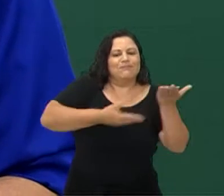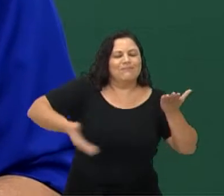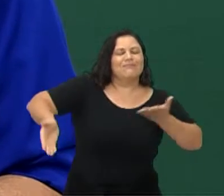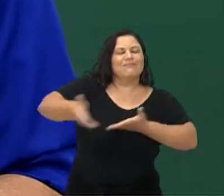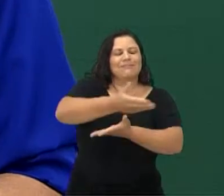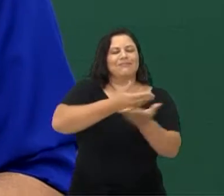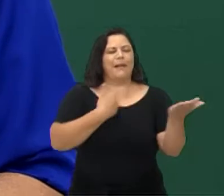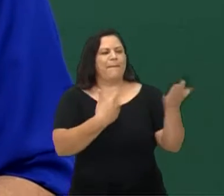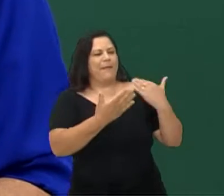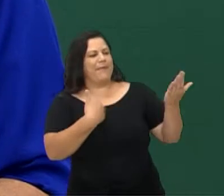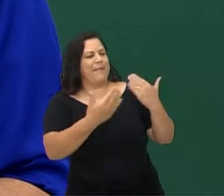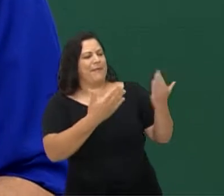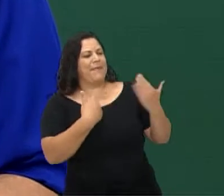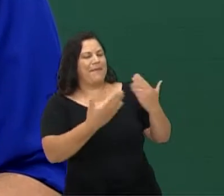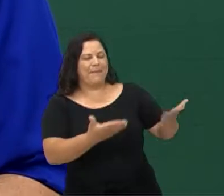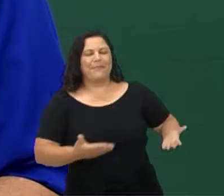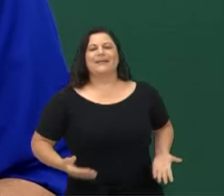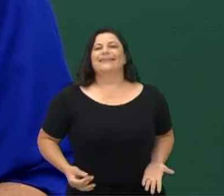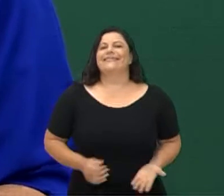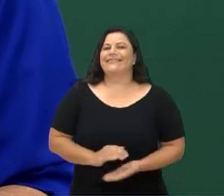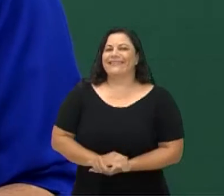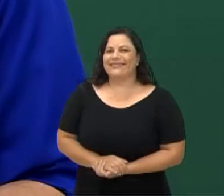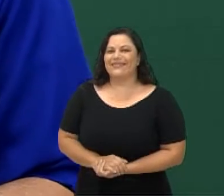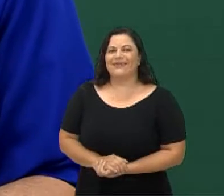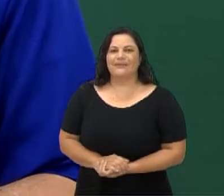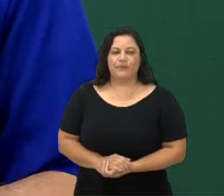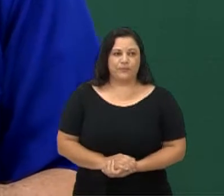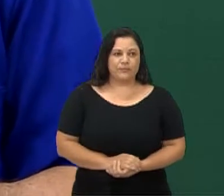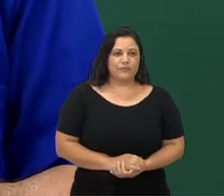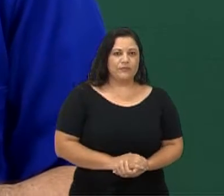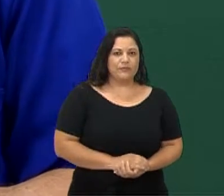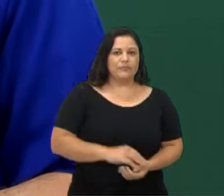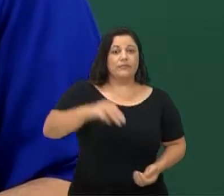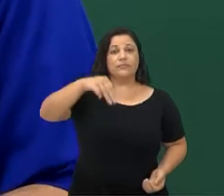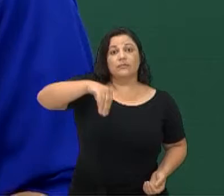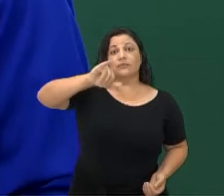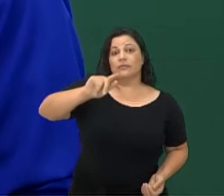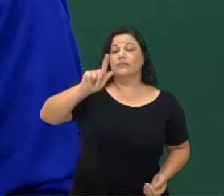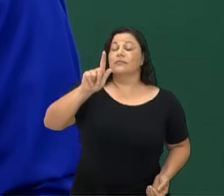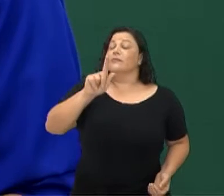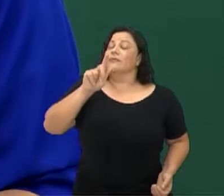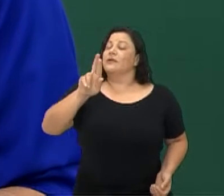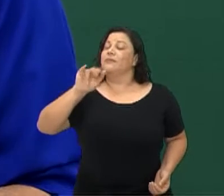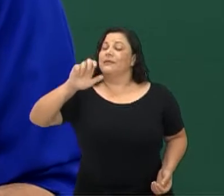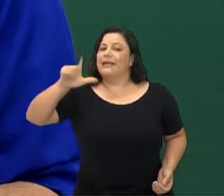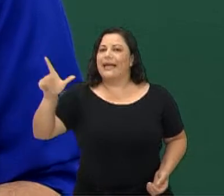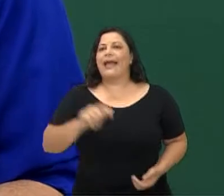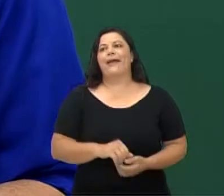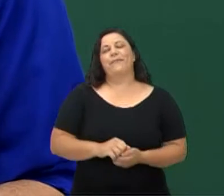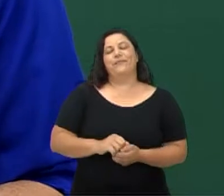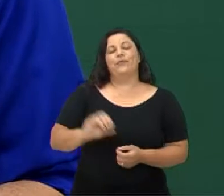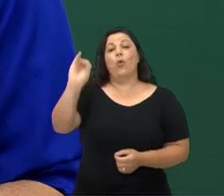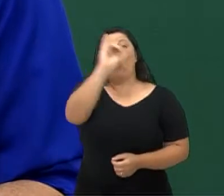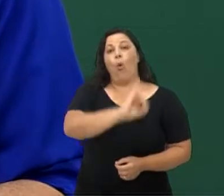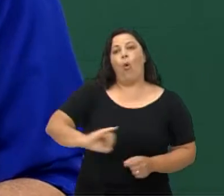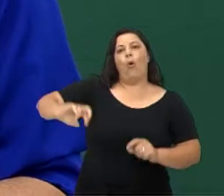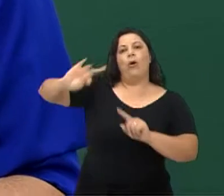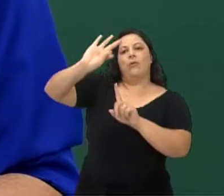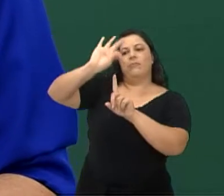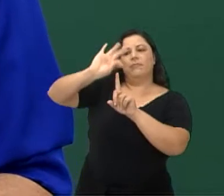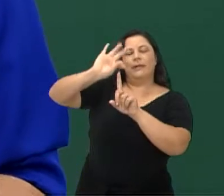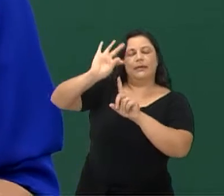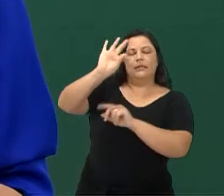com dois professores, tá bom? E tem gente aqui, o Miguel pedindo oi para Toledo, a